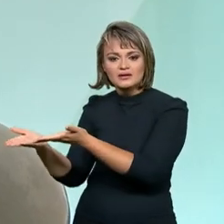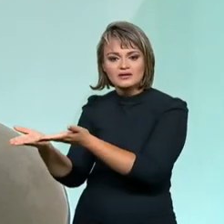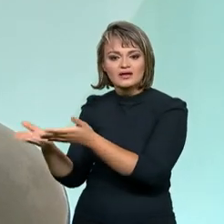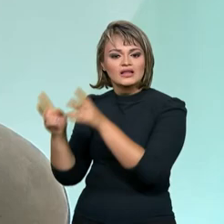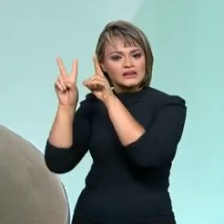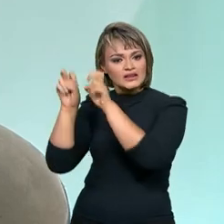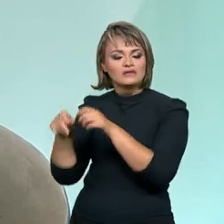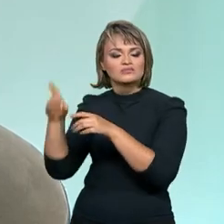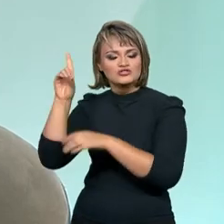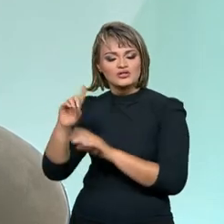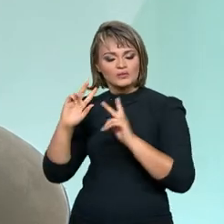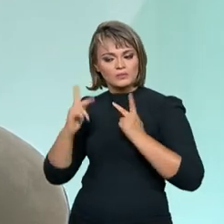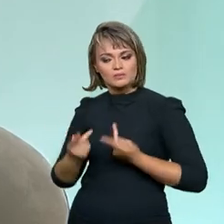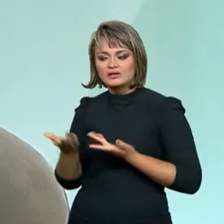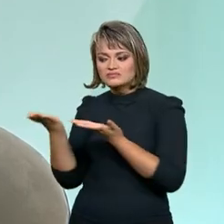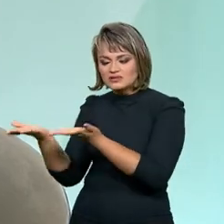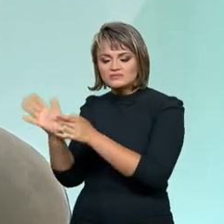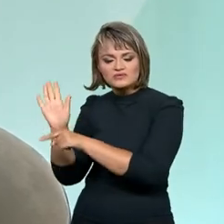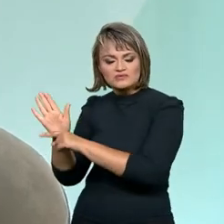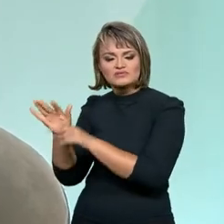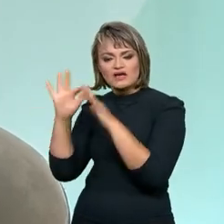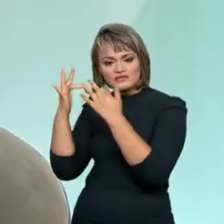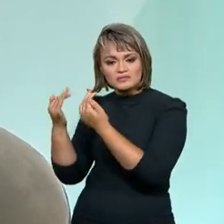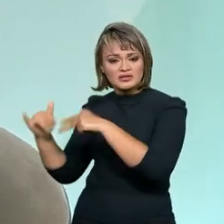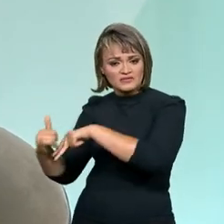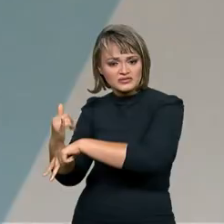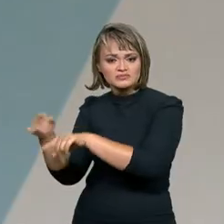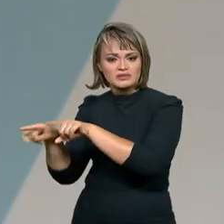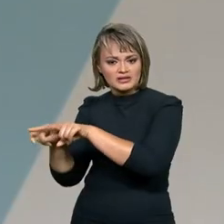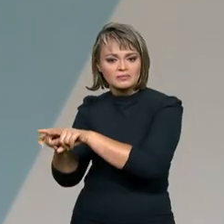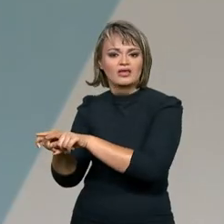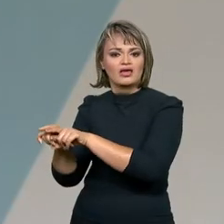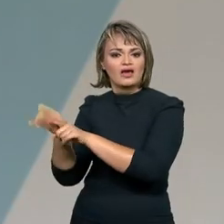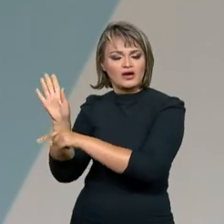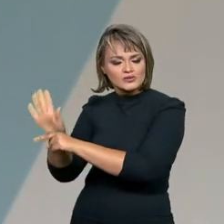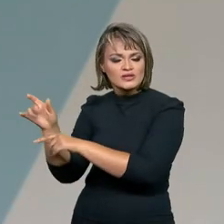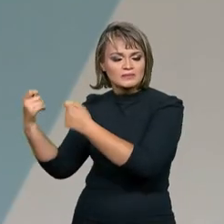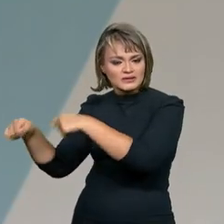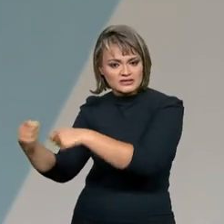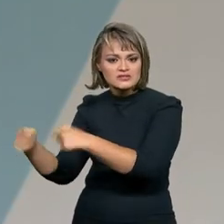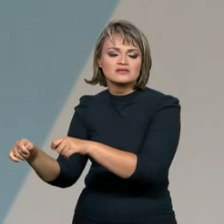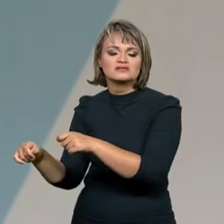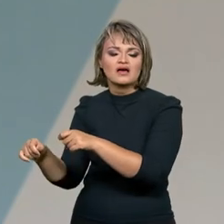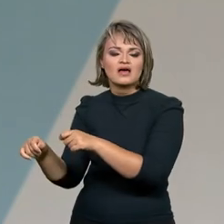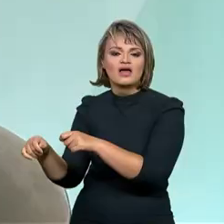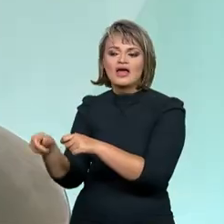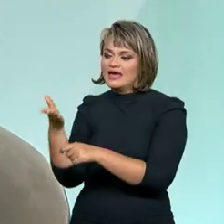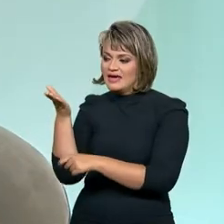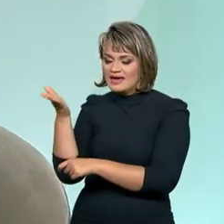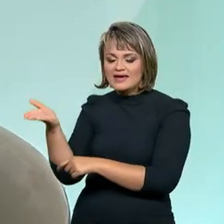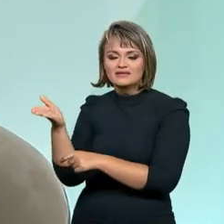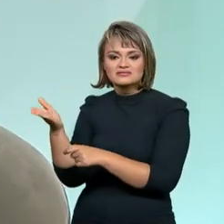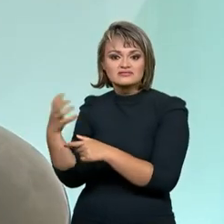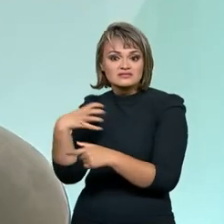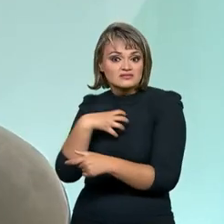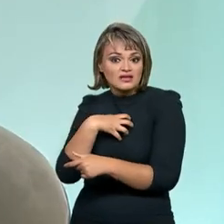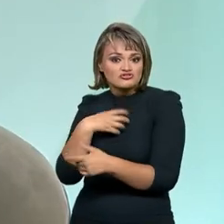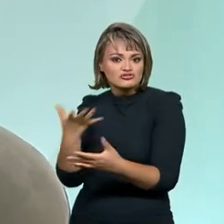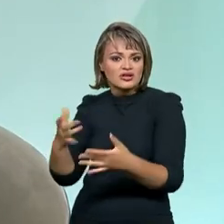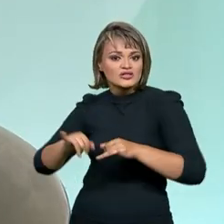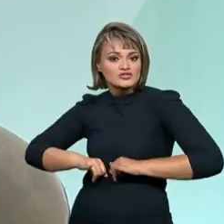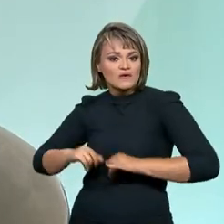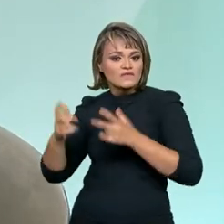pauta dos direitos humanos, esse resgate. Um resgate da família. Da família como sendo também vitimizada.